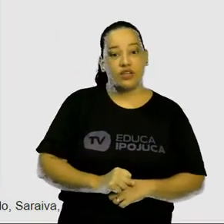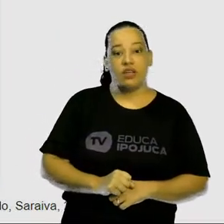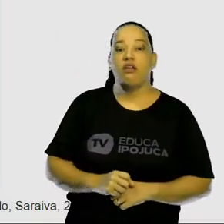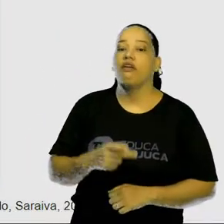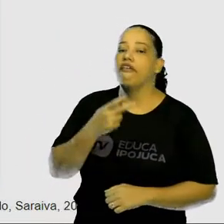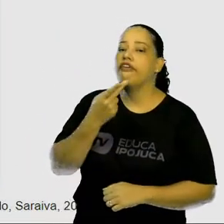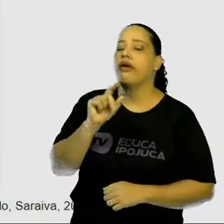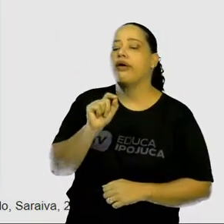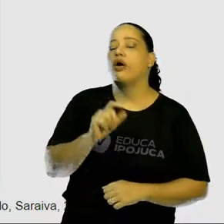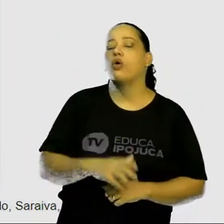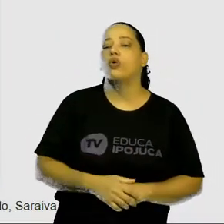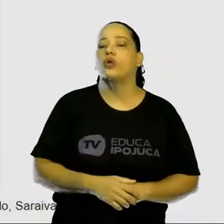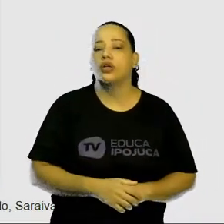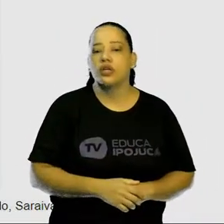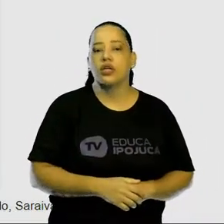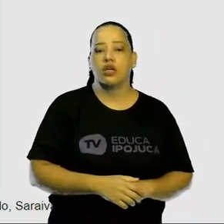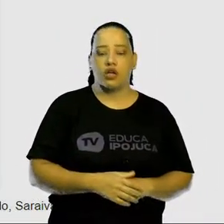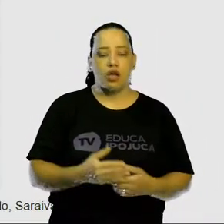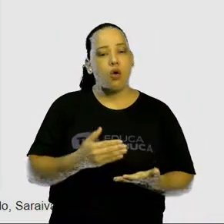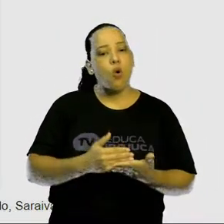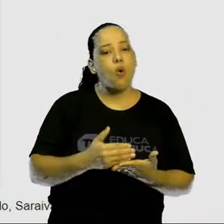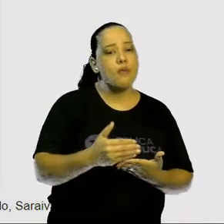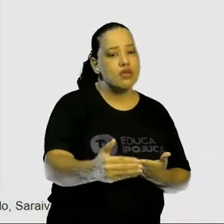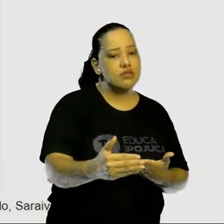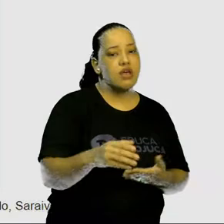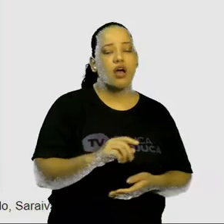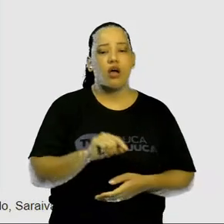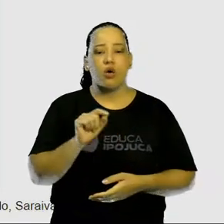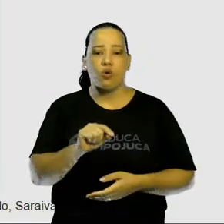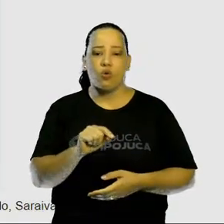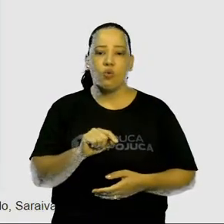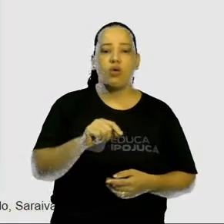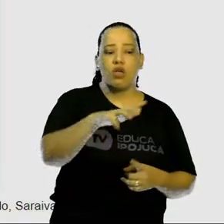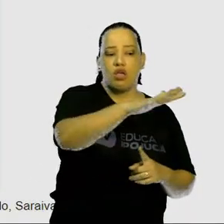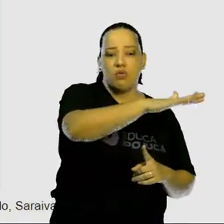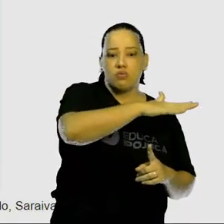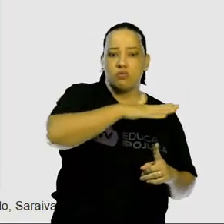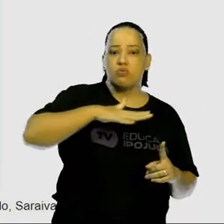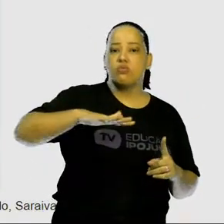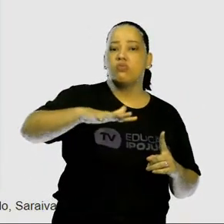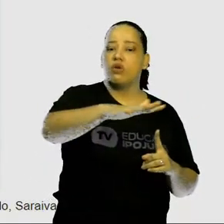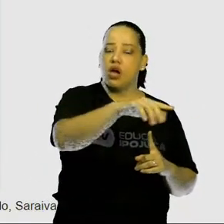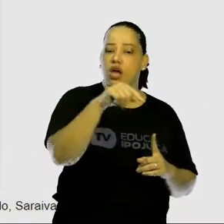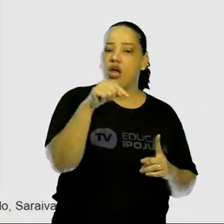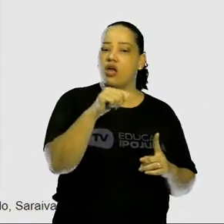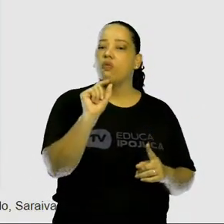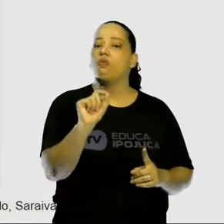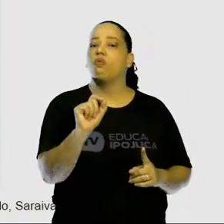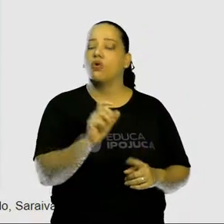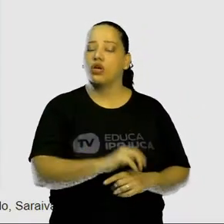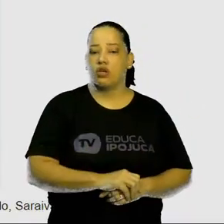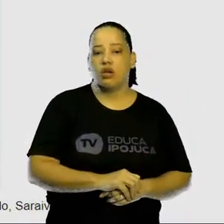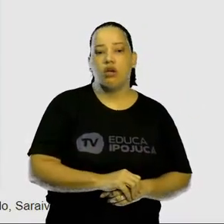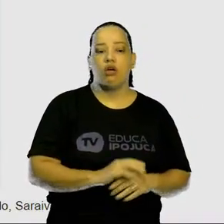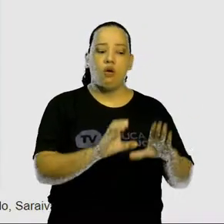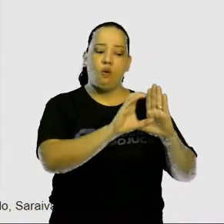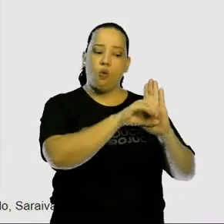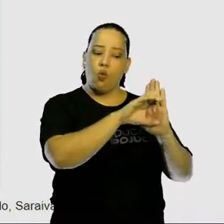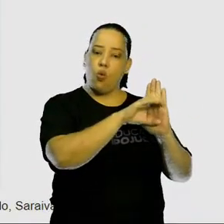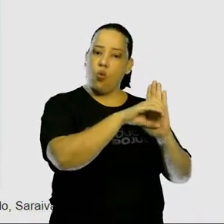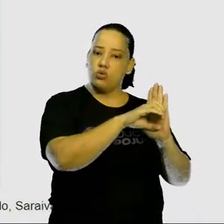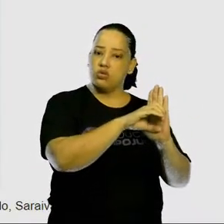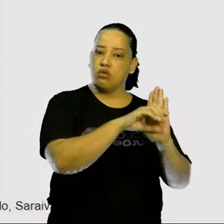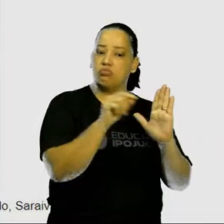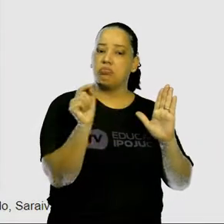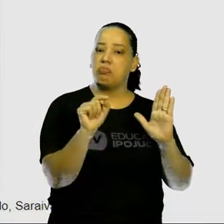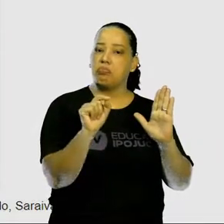A gente vai falar sobre introdução à ecologia, que isso é resumido em vários conceitos. Então, o principal tem que entender